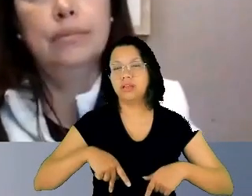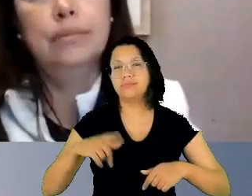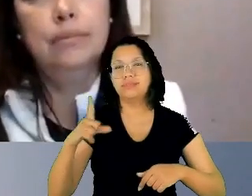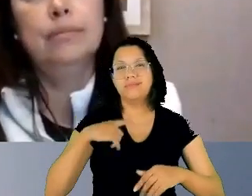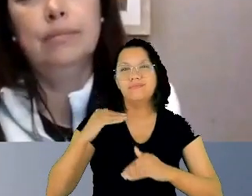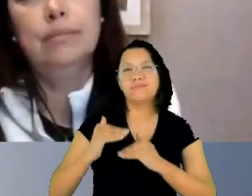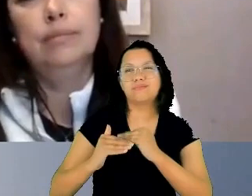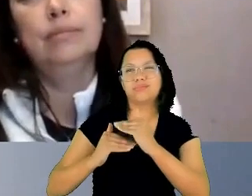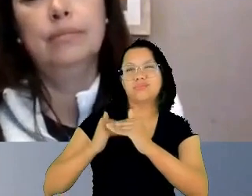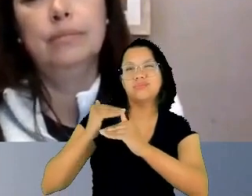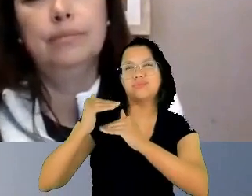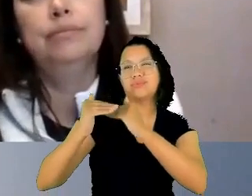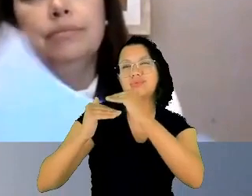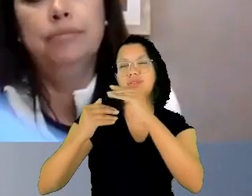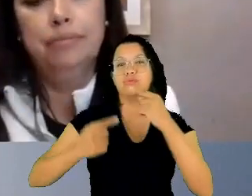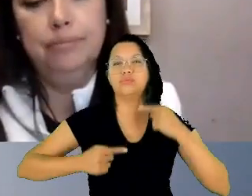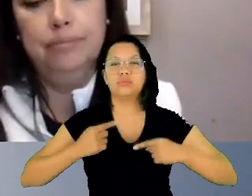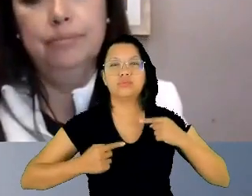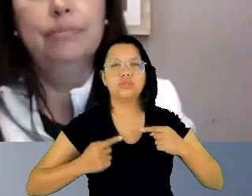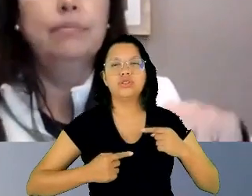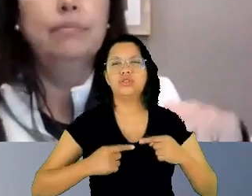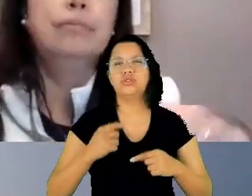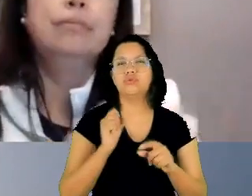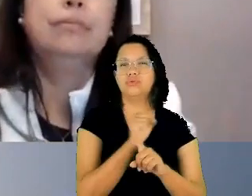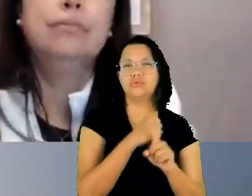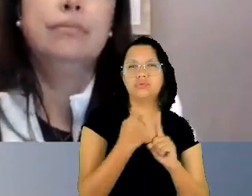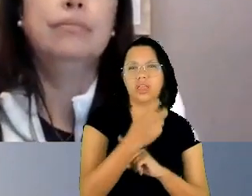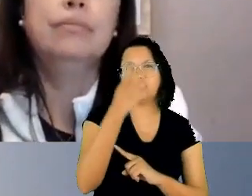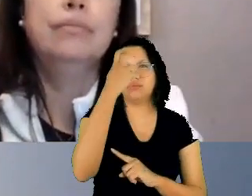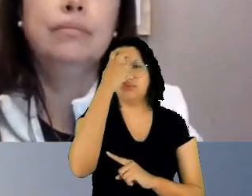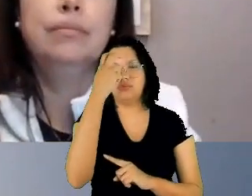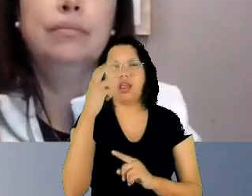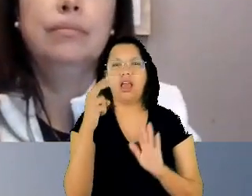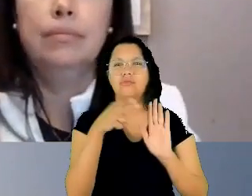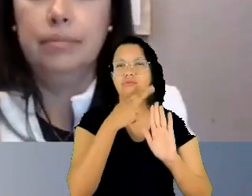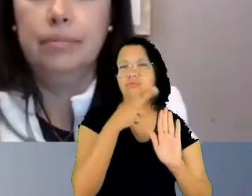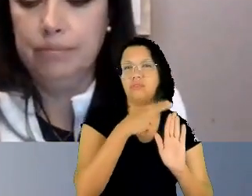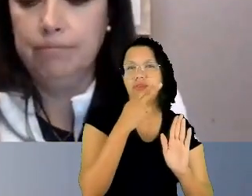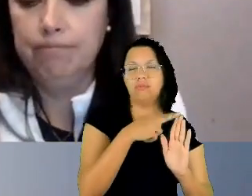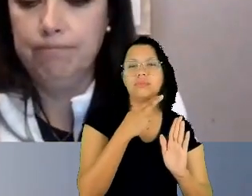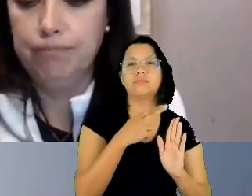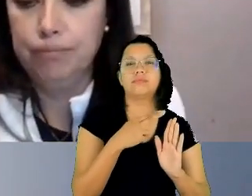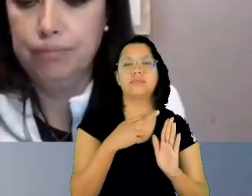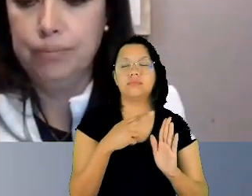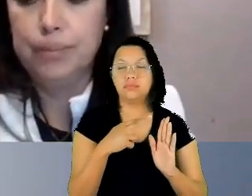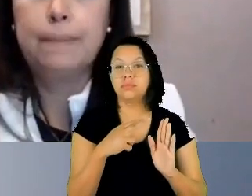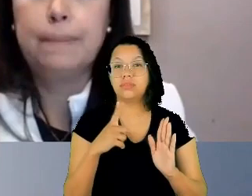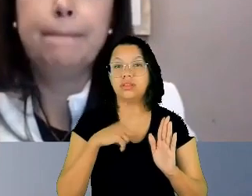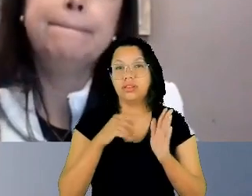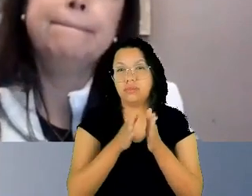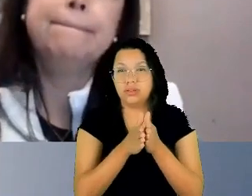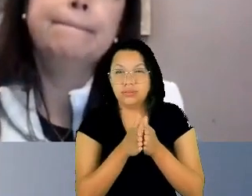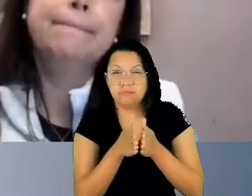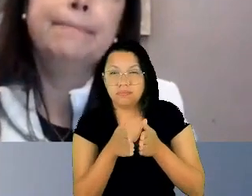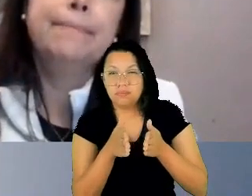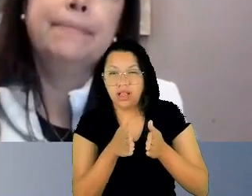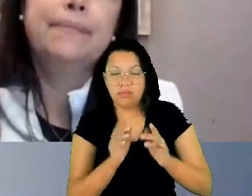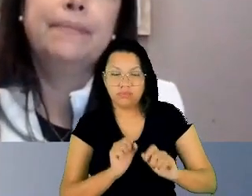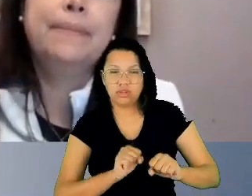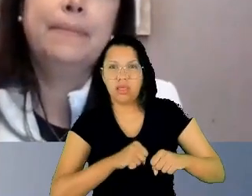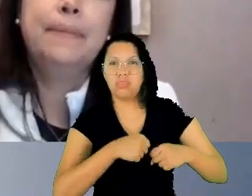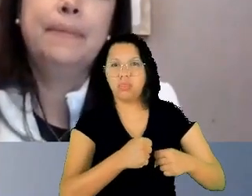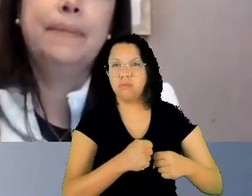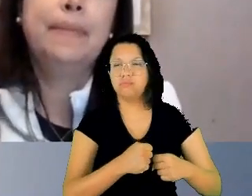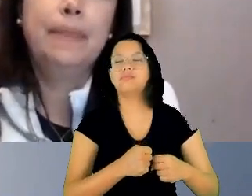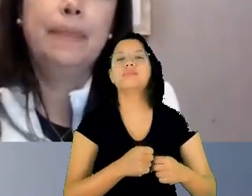culturais, normativos, que abrem construídos espaços de luta pela dignidade humana. Portanto, aí nós